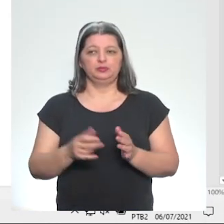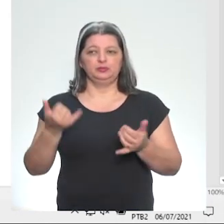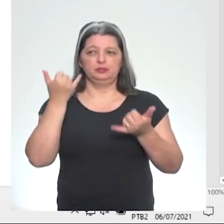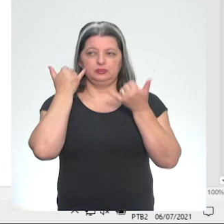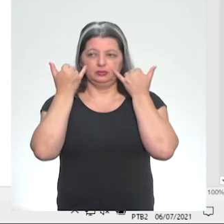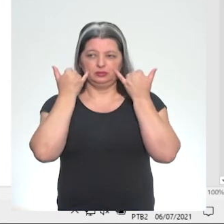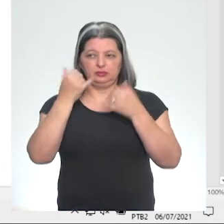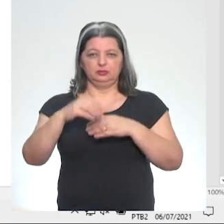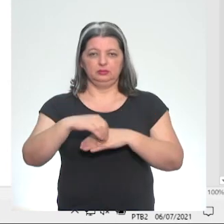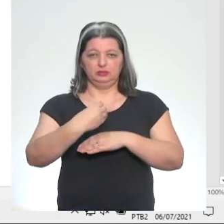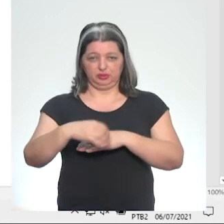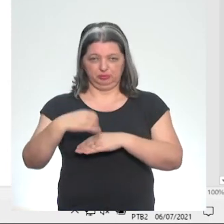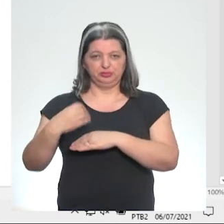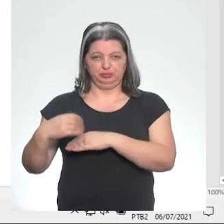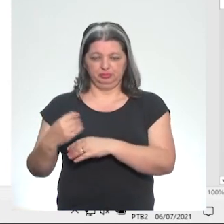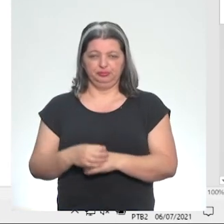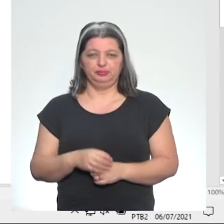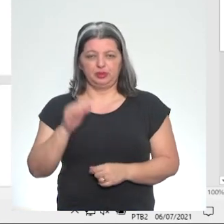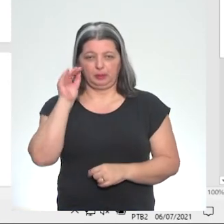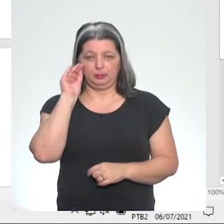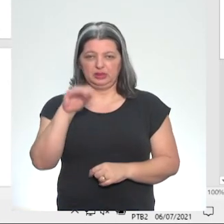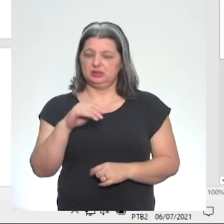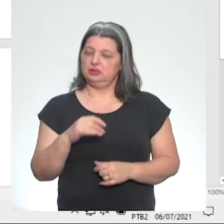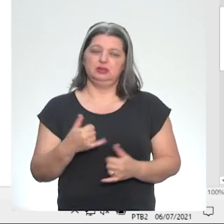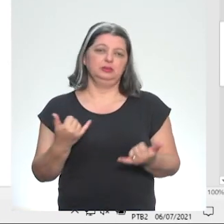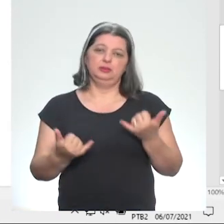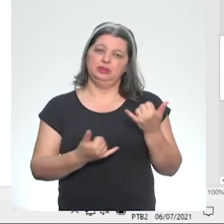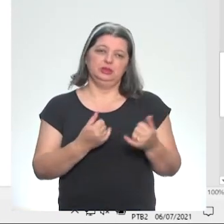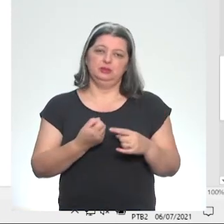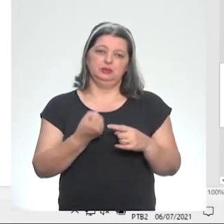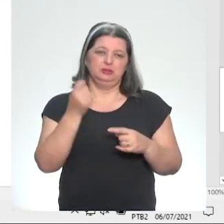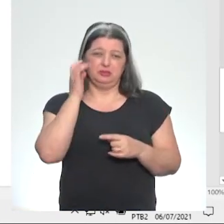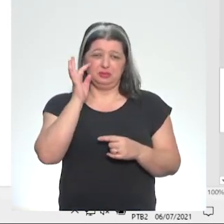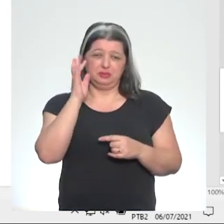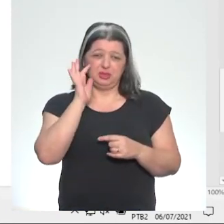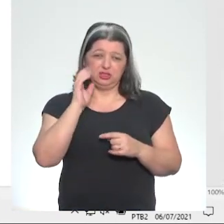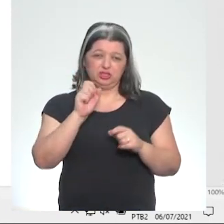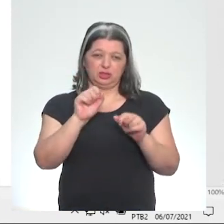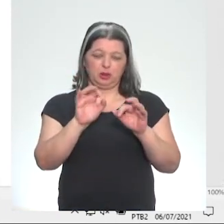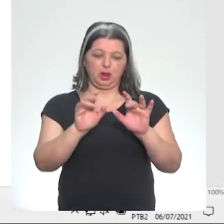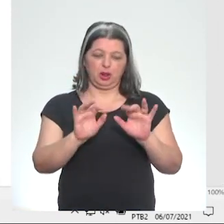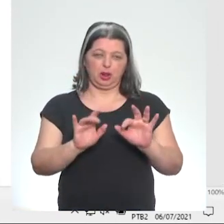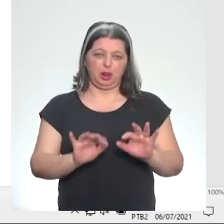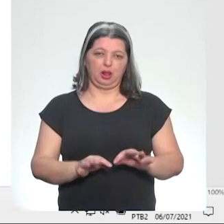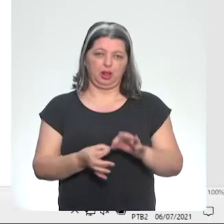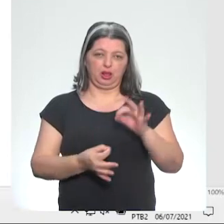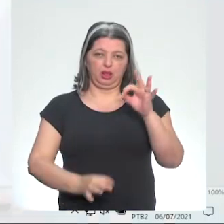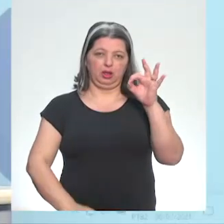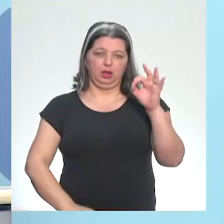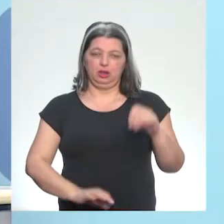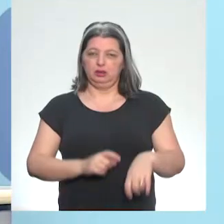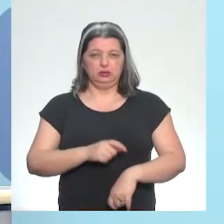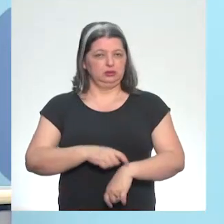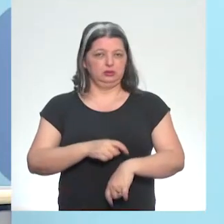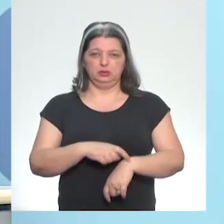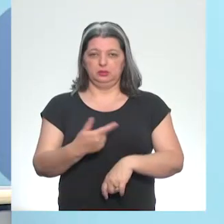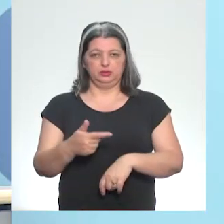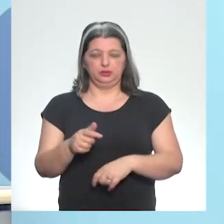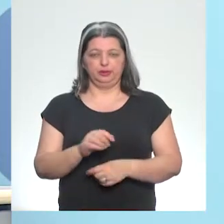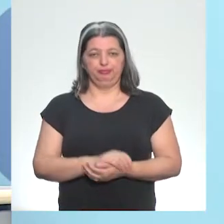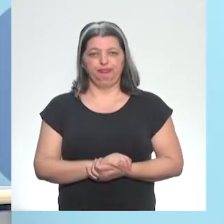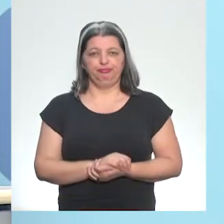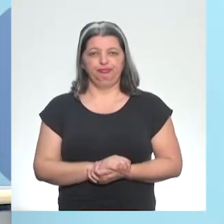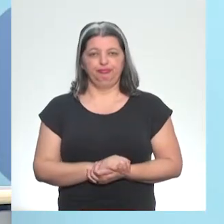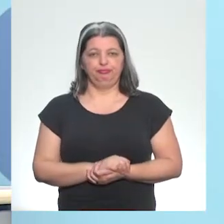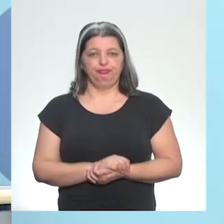Das coisas, porque é preguiça, né? Mentira. Imagina se eu tivesse que escrever tudo isso para vocês. Não dá, gente. Não dá. Não dá nem tempo na aula. Então,